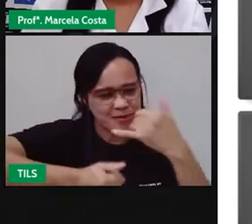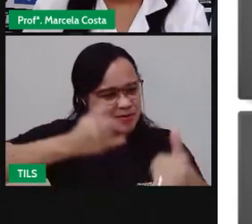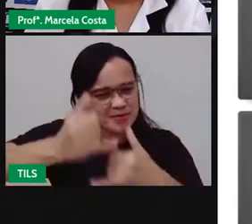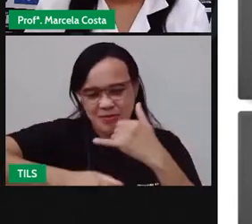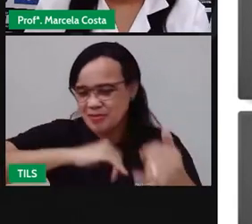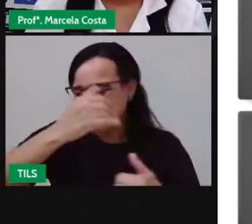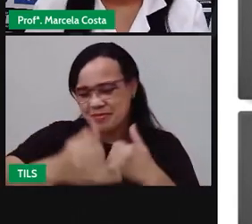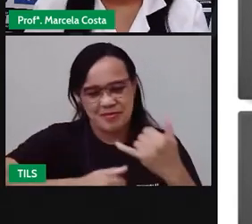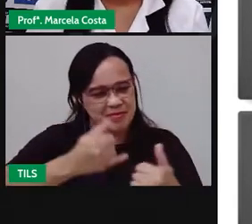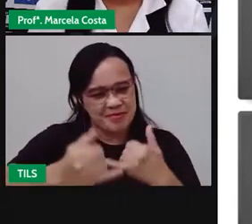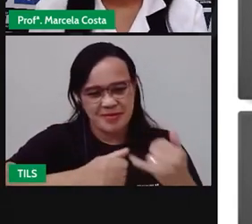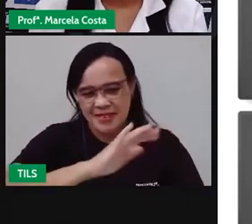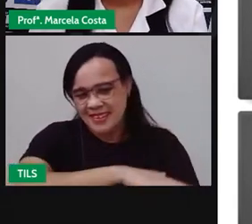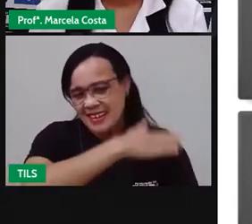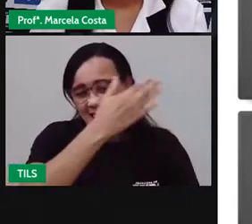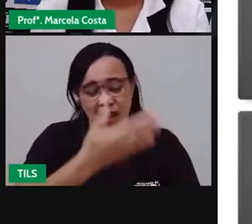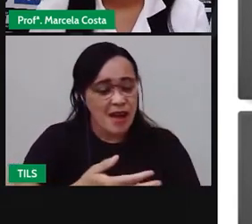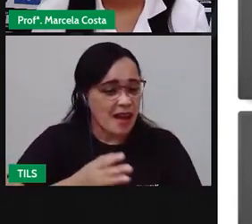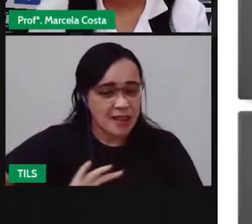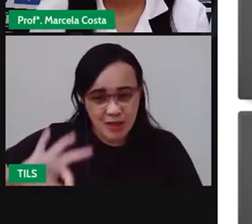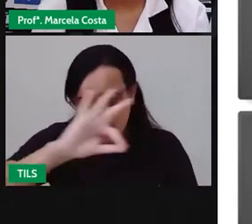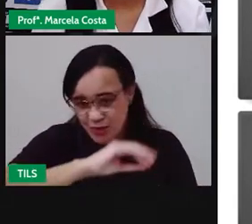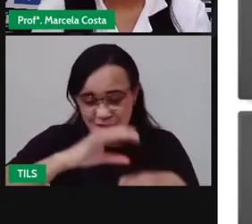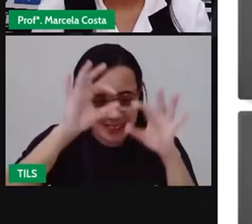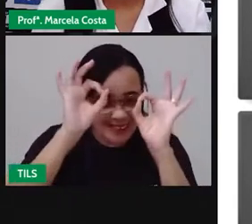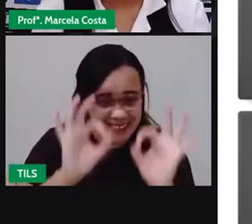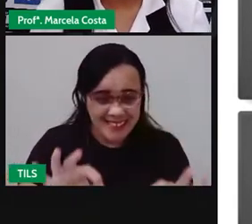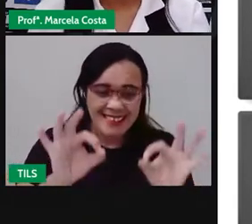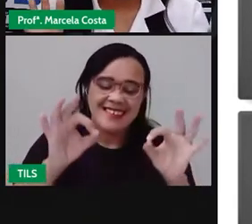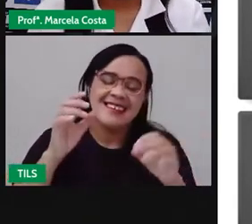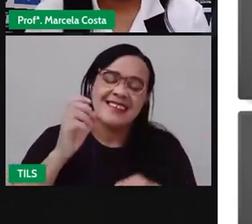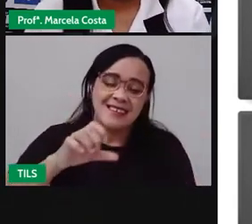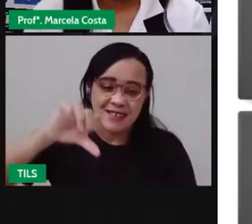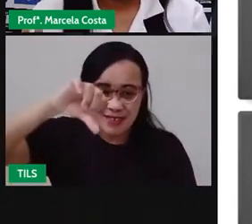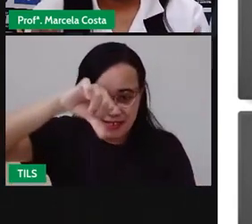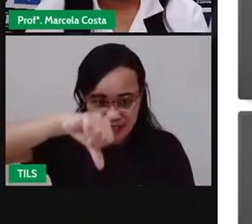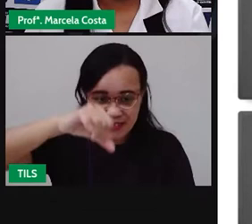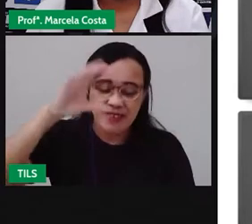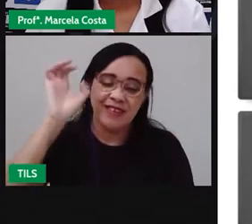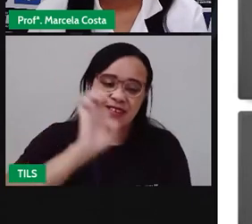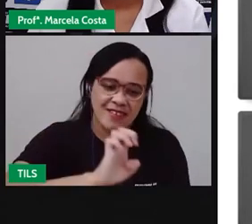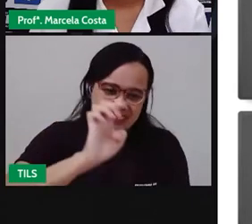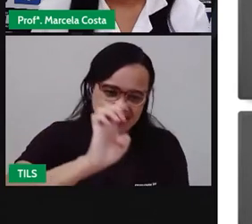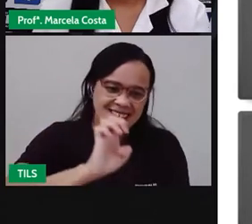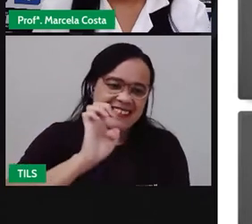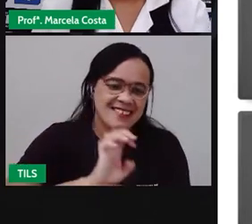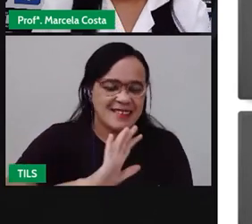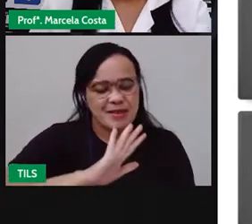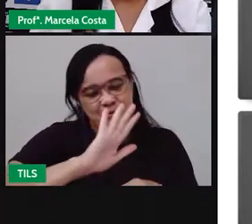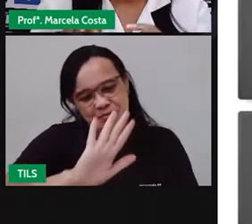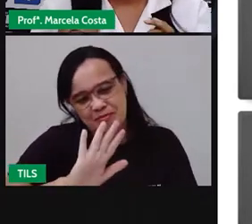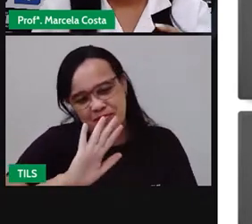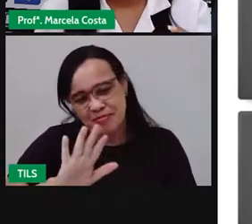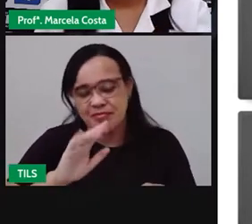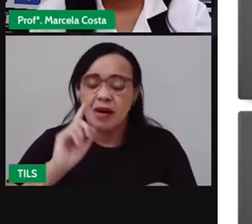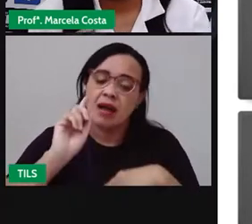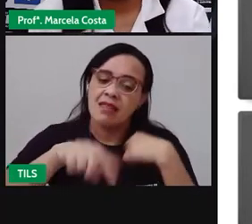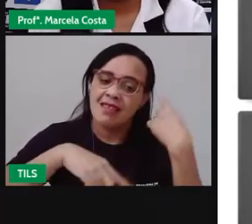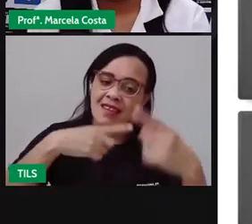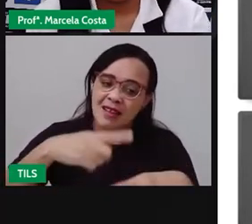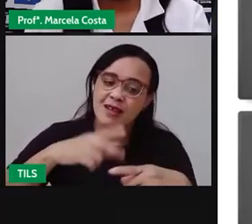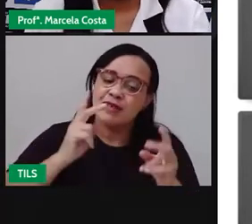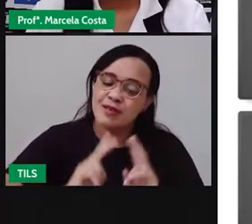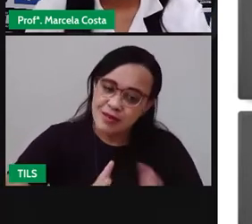o tempo todo até acertar todos os nomes dos nove estados. Mas eu vou deixar para você